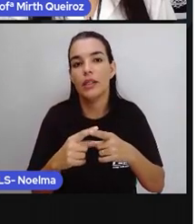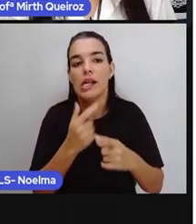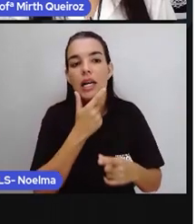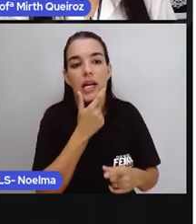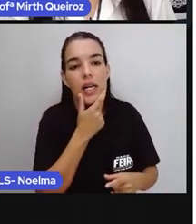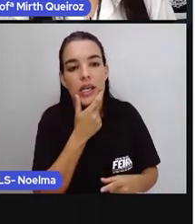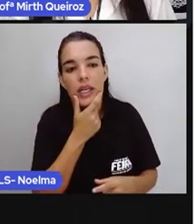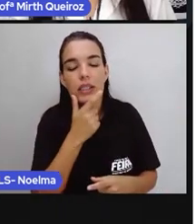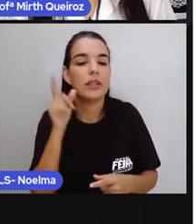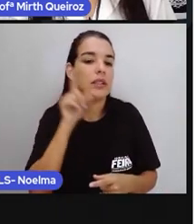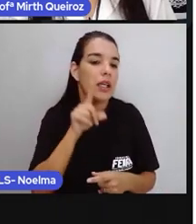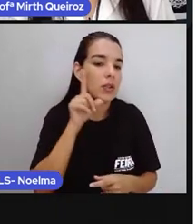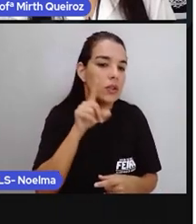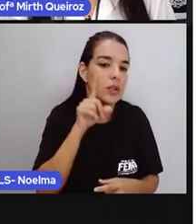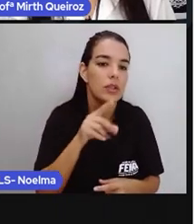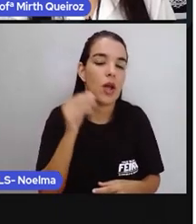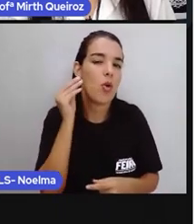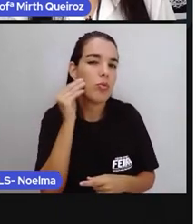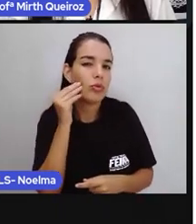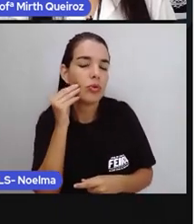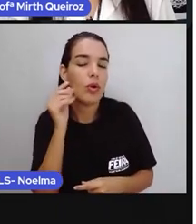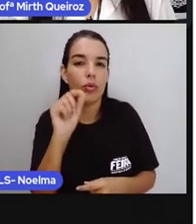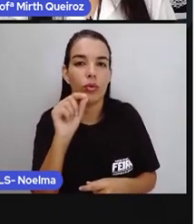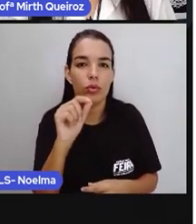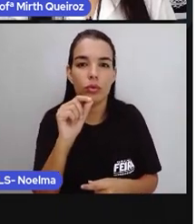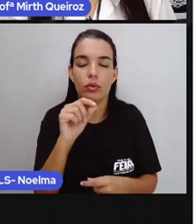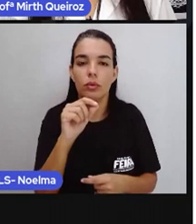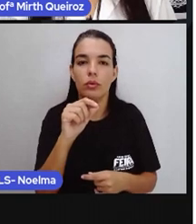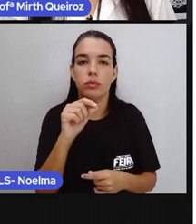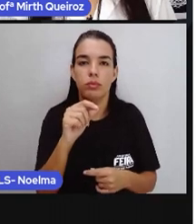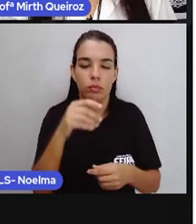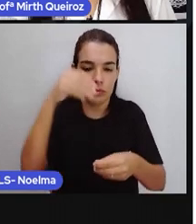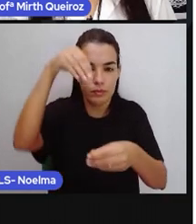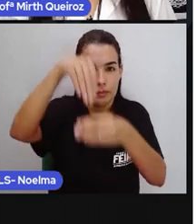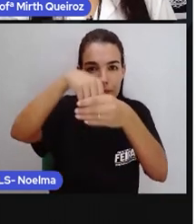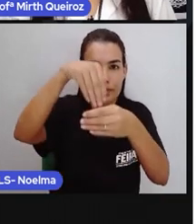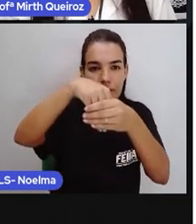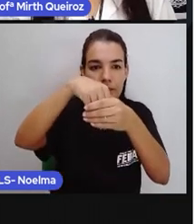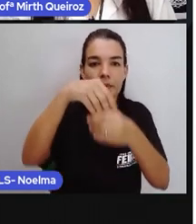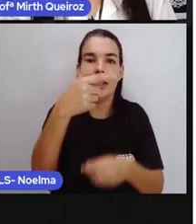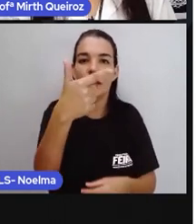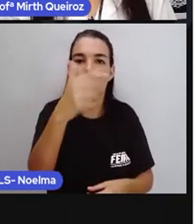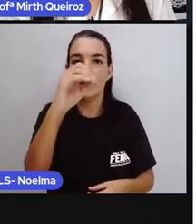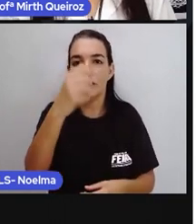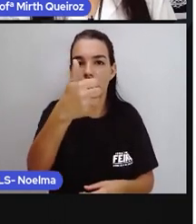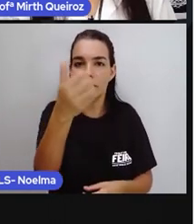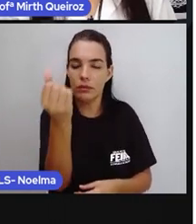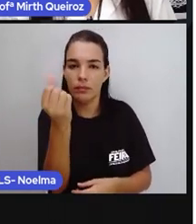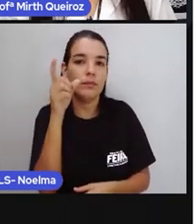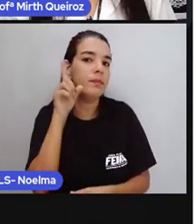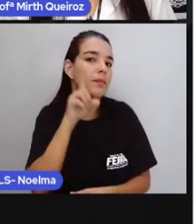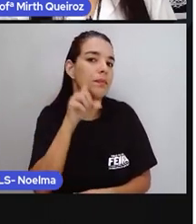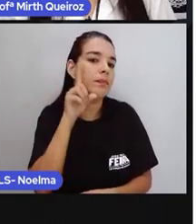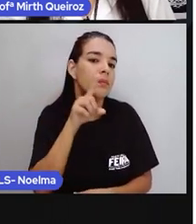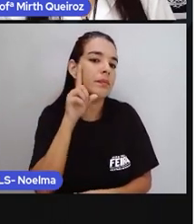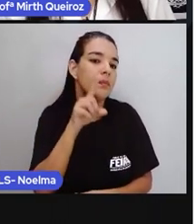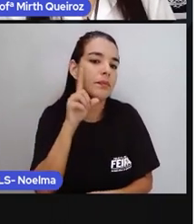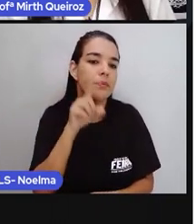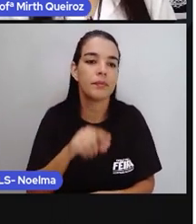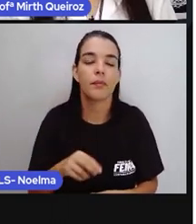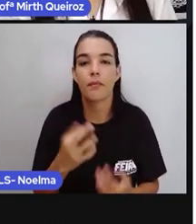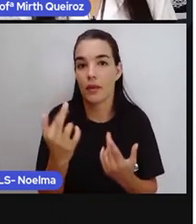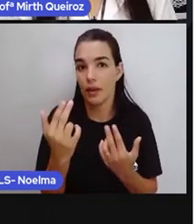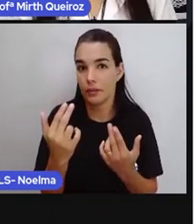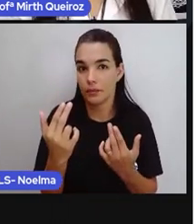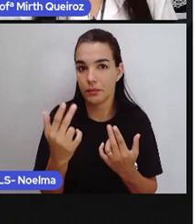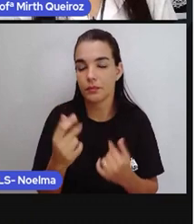mais frequência o termo fake news durante a eleição de 2016 nos Estados Unidos, na qual Donald Trump, né,